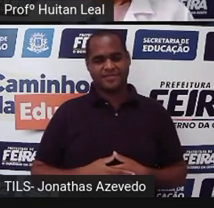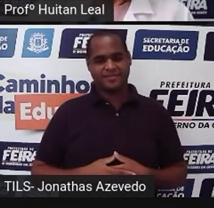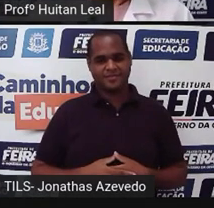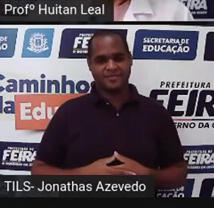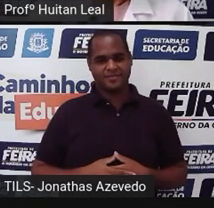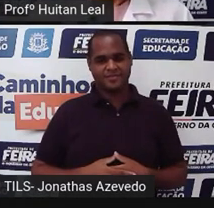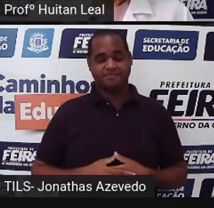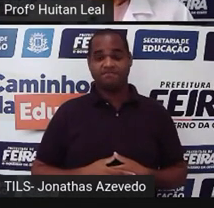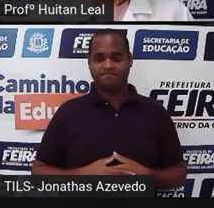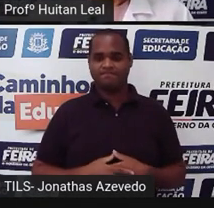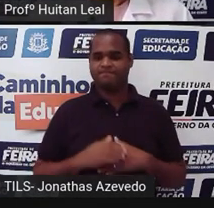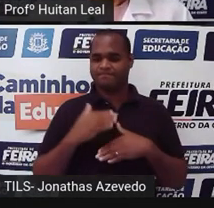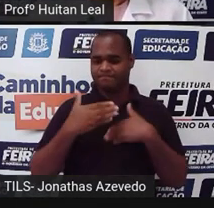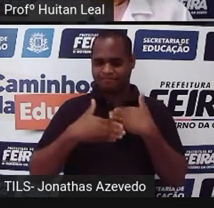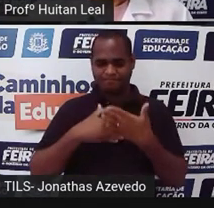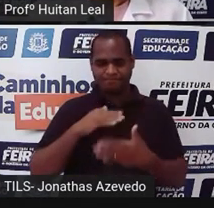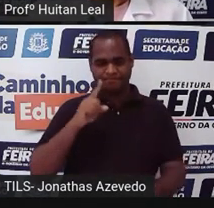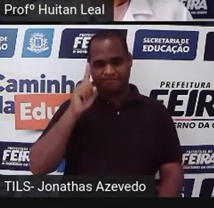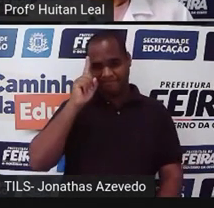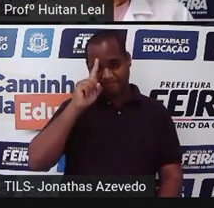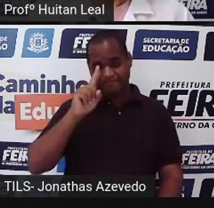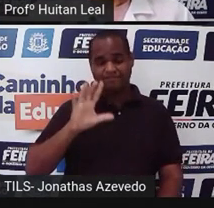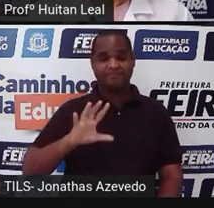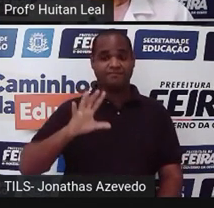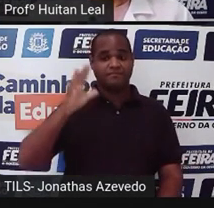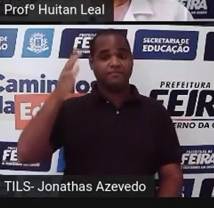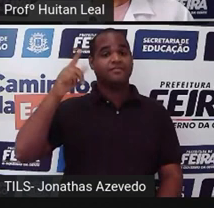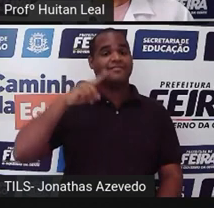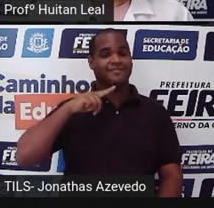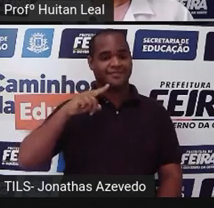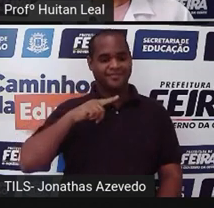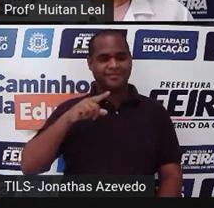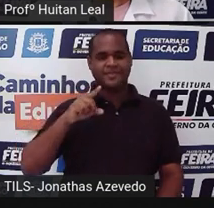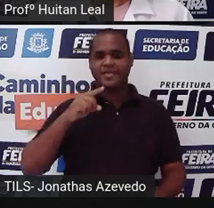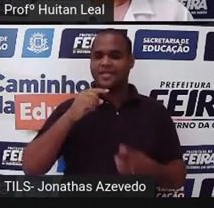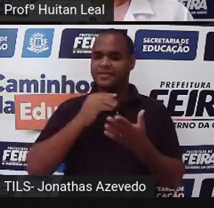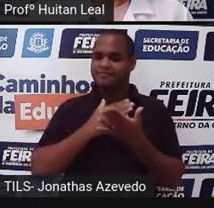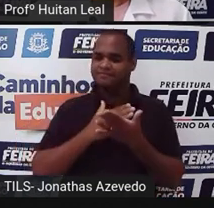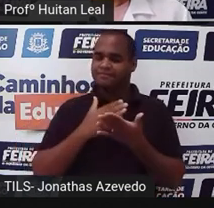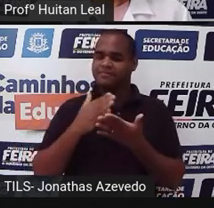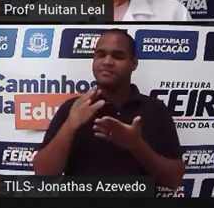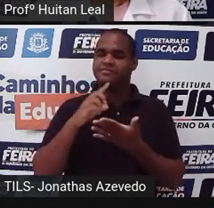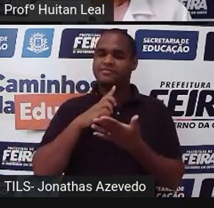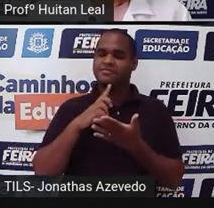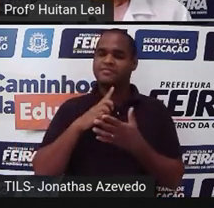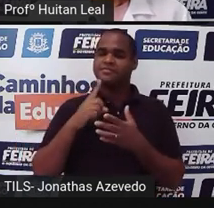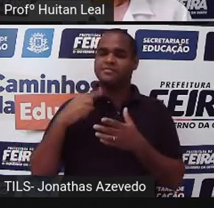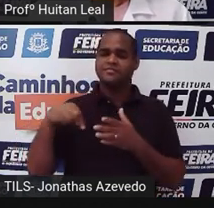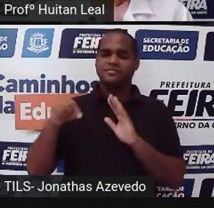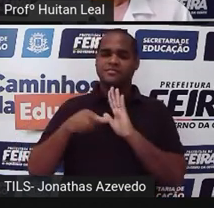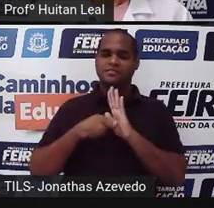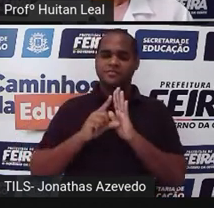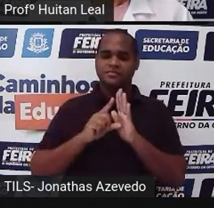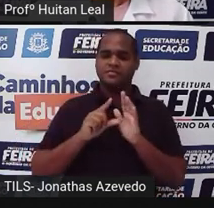A partir desse dia, olha o desfecho, não é? o desfecho começou na parte anterior.